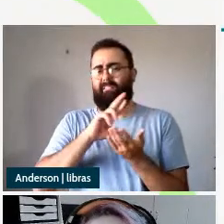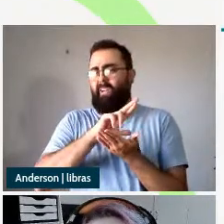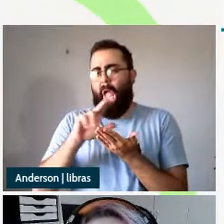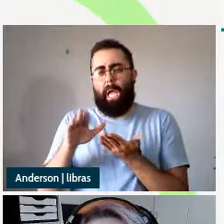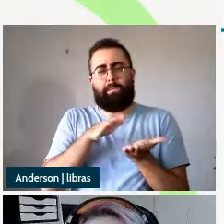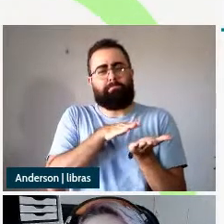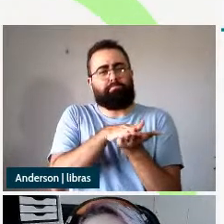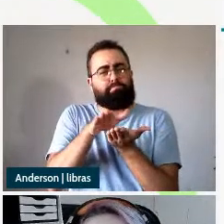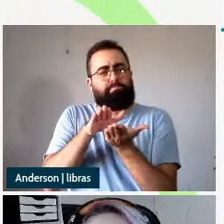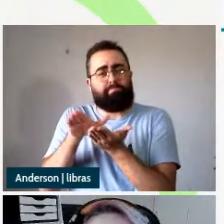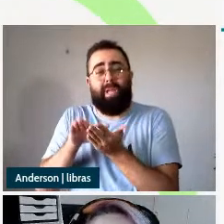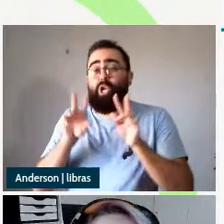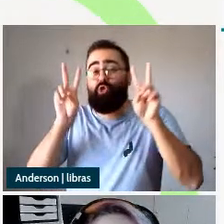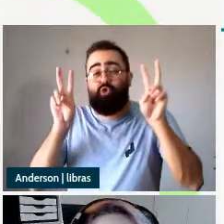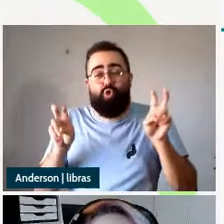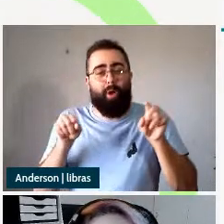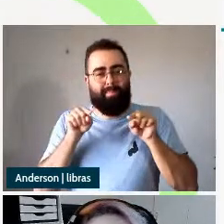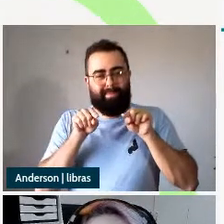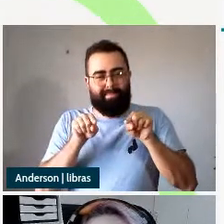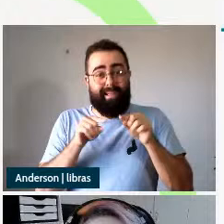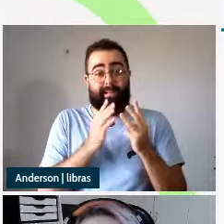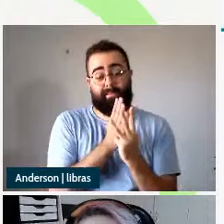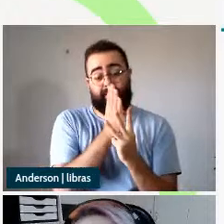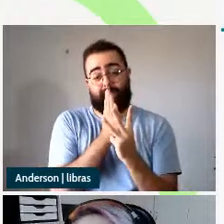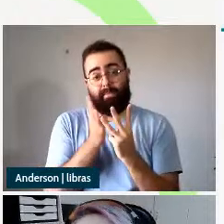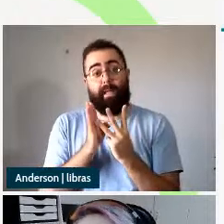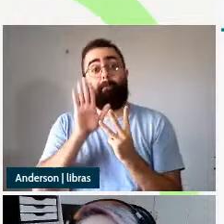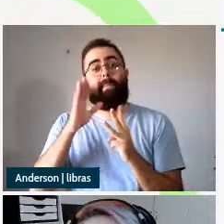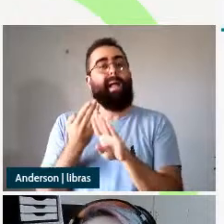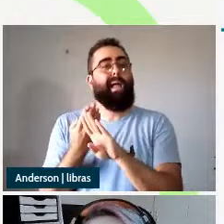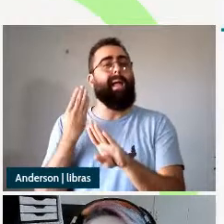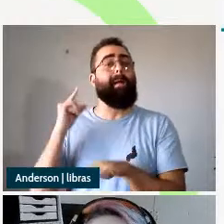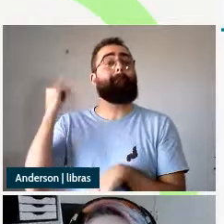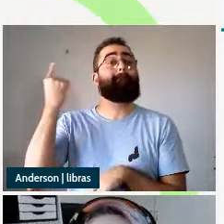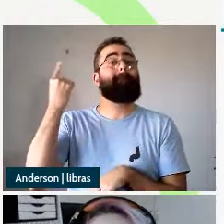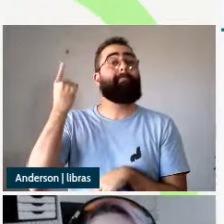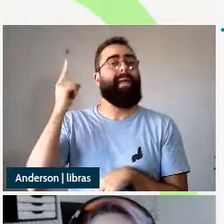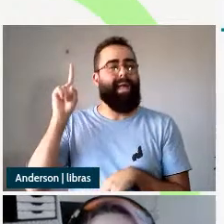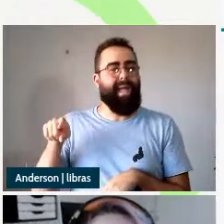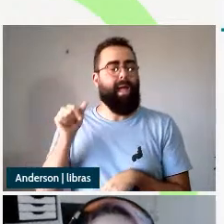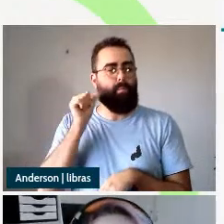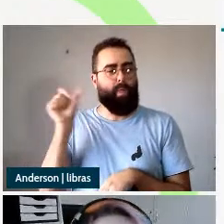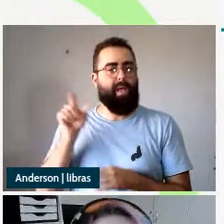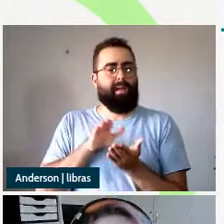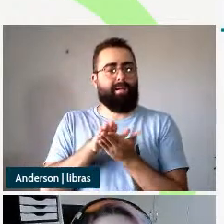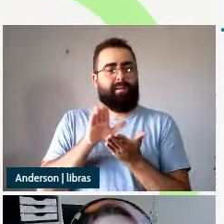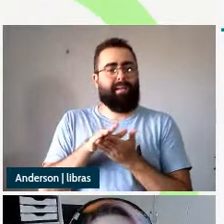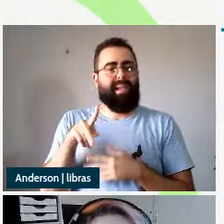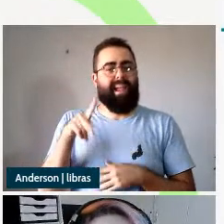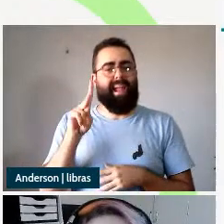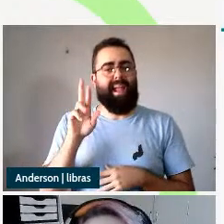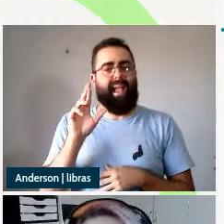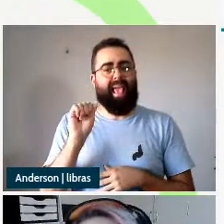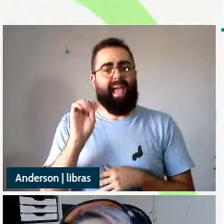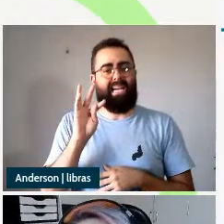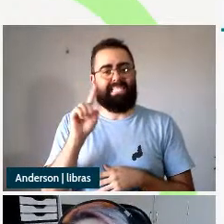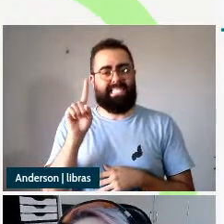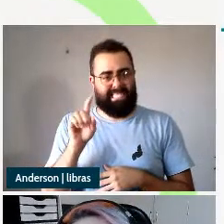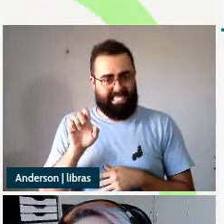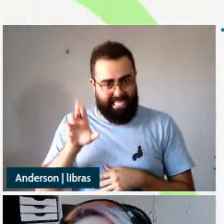tripartição mas ela começa em Kratzer que a partir das reflexões de Parsons ela observa que